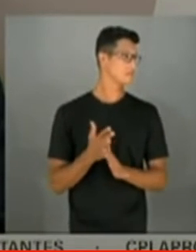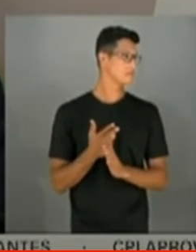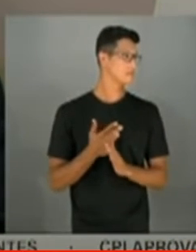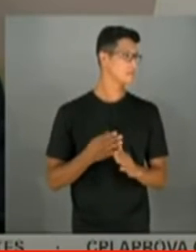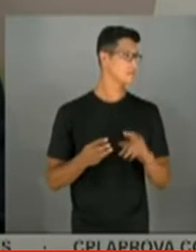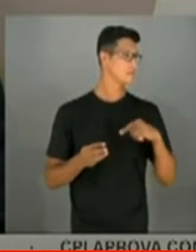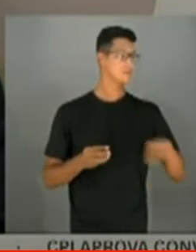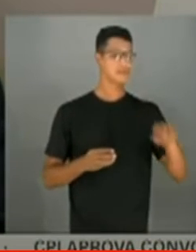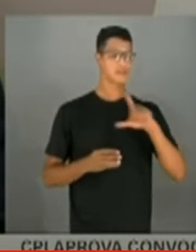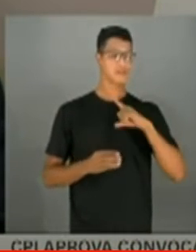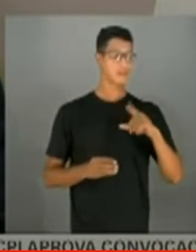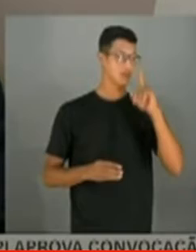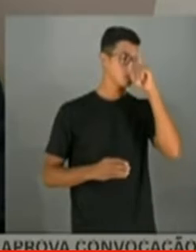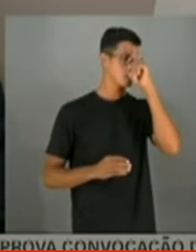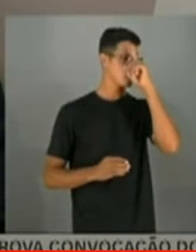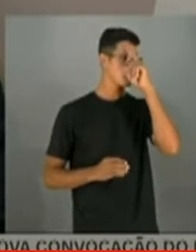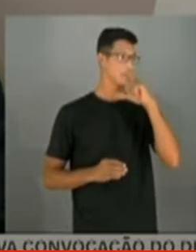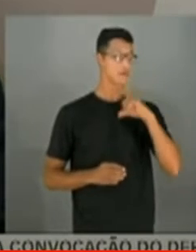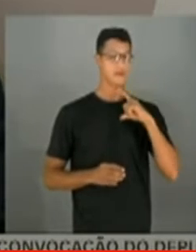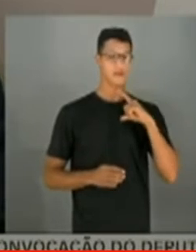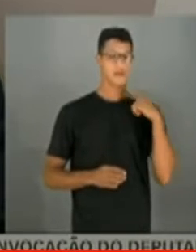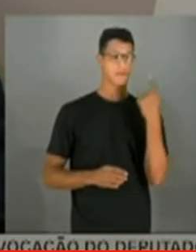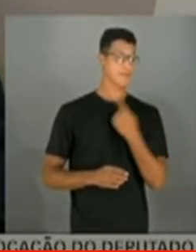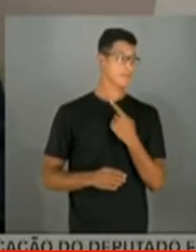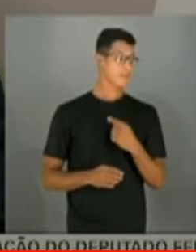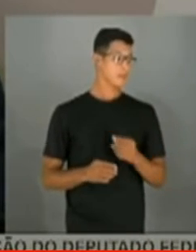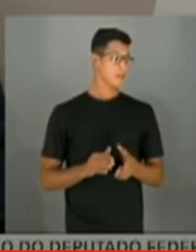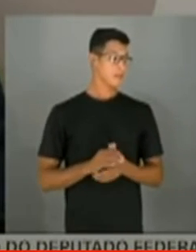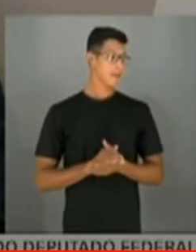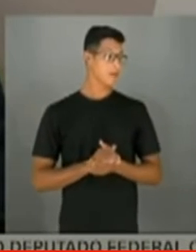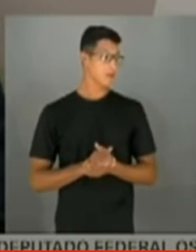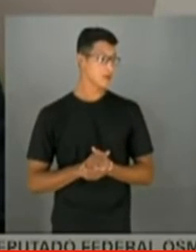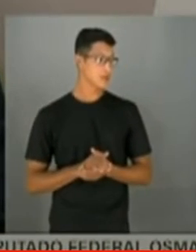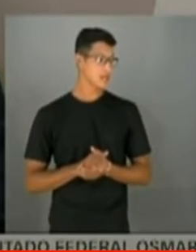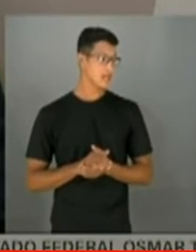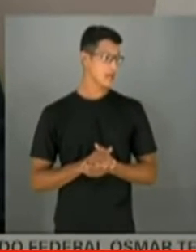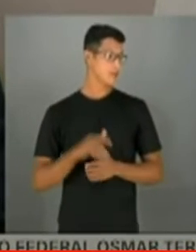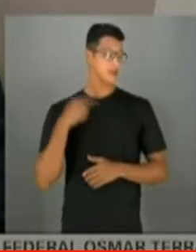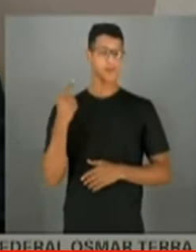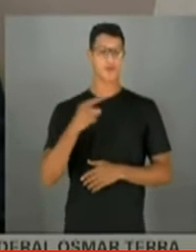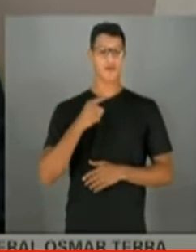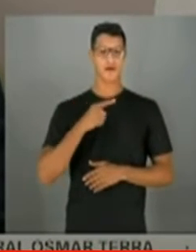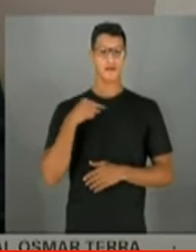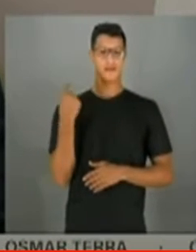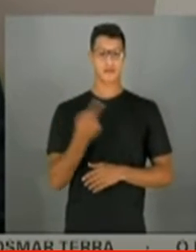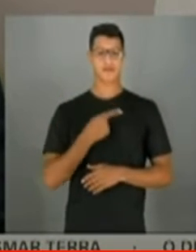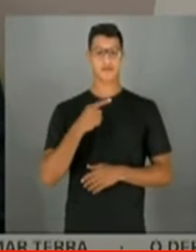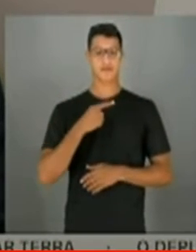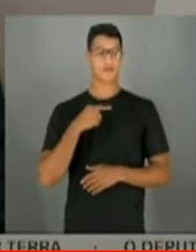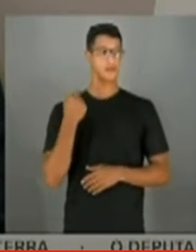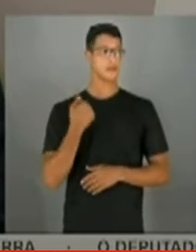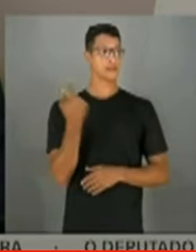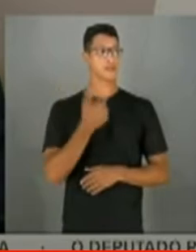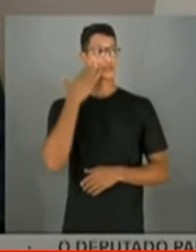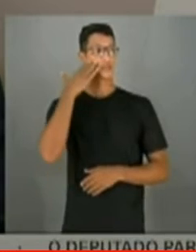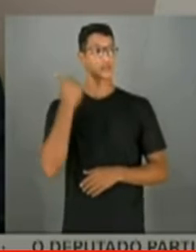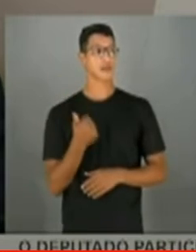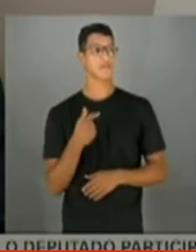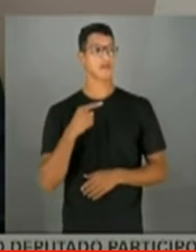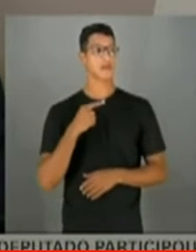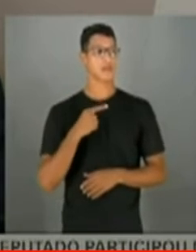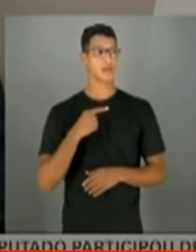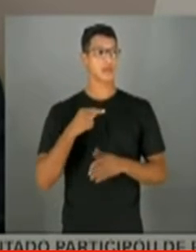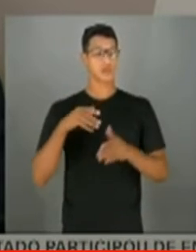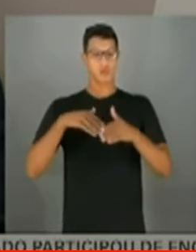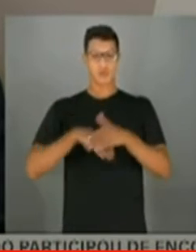desabastecimento em um hospital. O senhor teria que ter um sistema monstruoso e não cabe ao Ministério da Saúde saber qual é o estoque de um